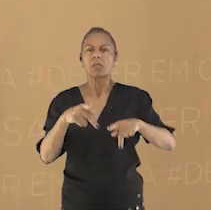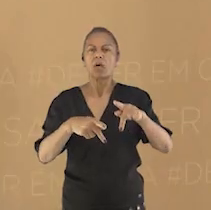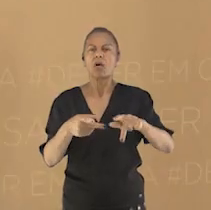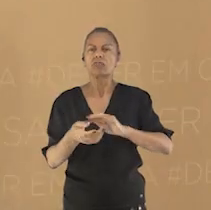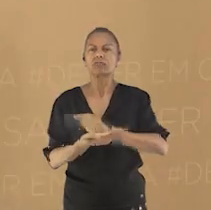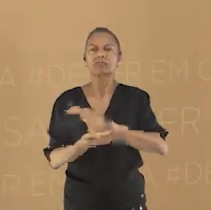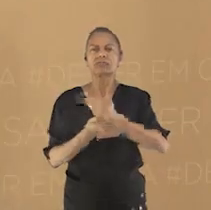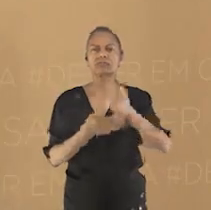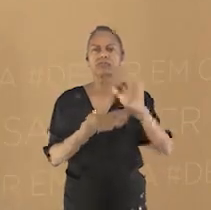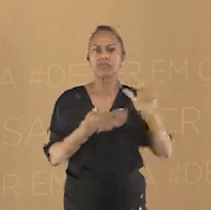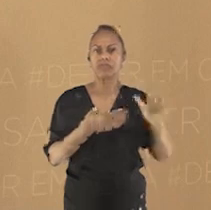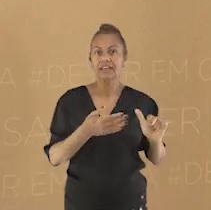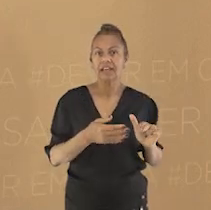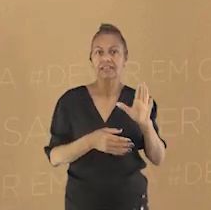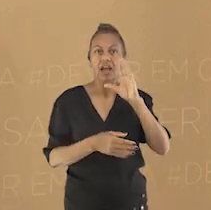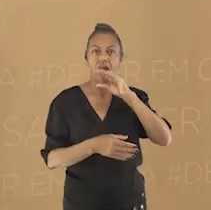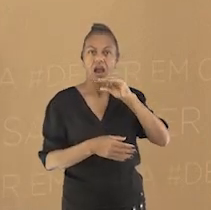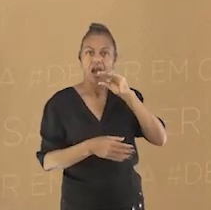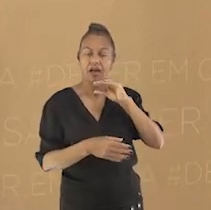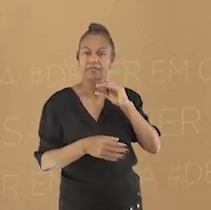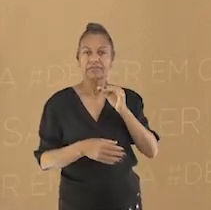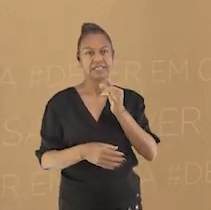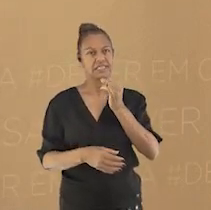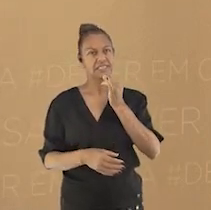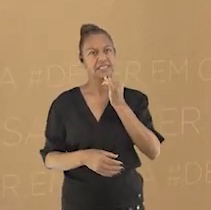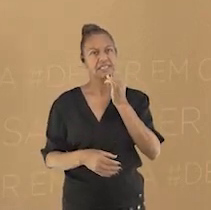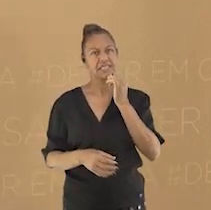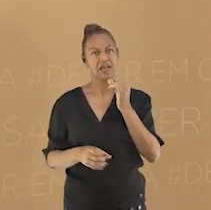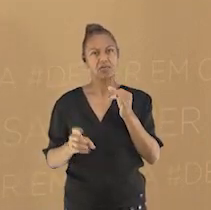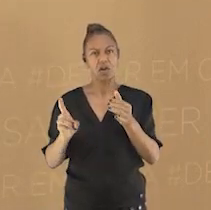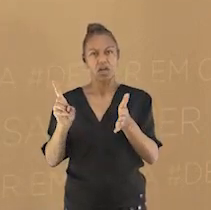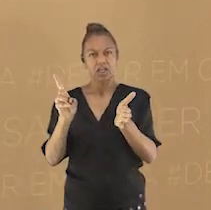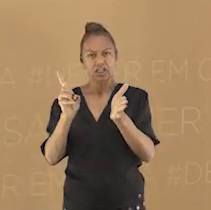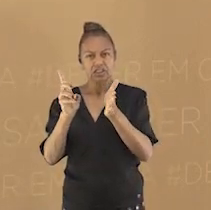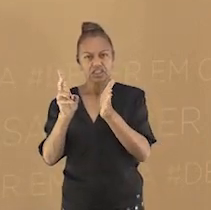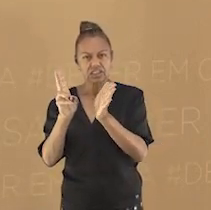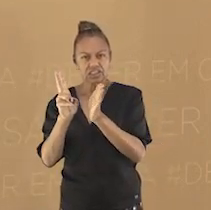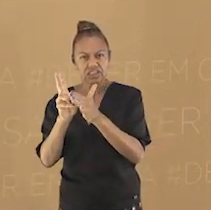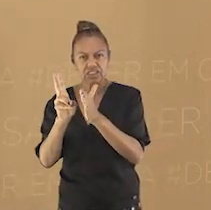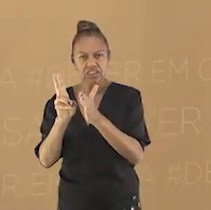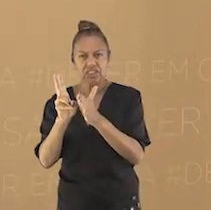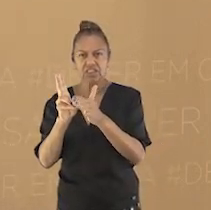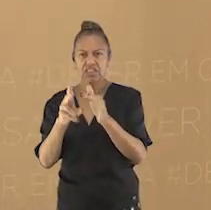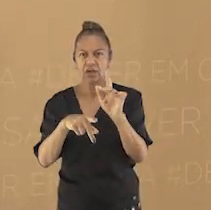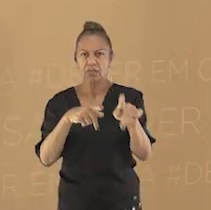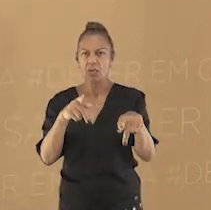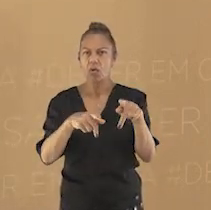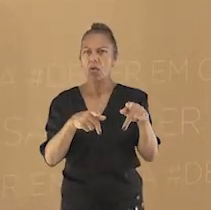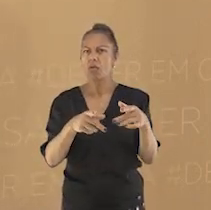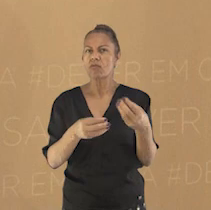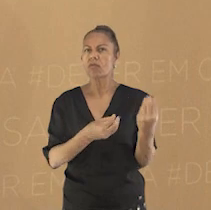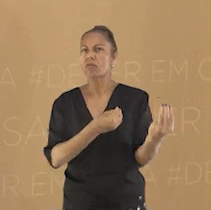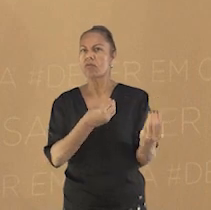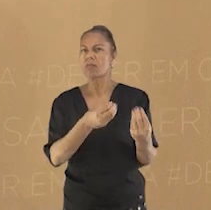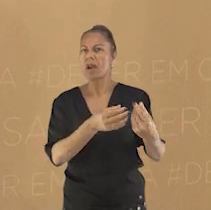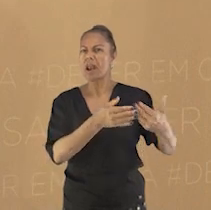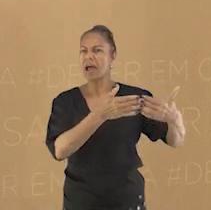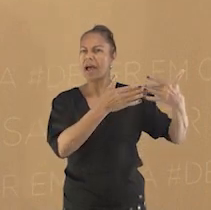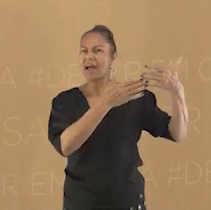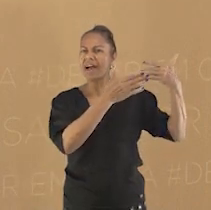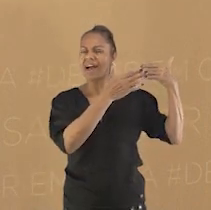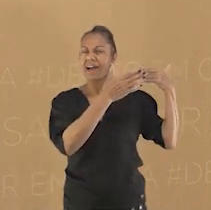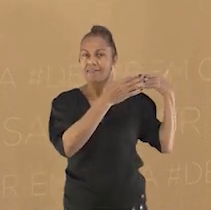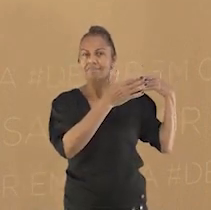Os povos indígenas, por exemplo, transmitem suas crenças e suas tradições de uma geração a outra por meio das